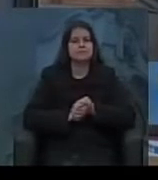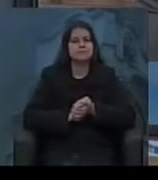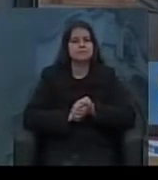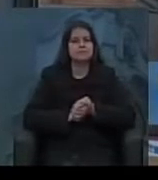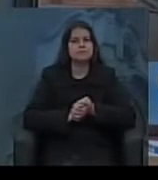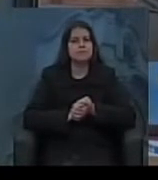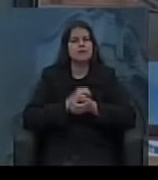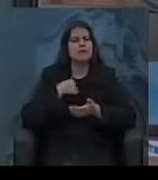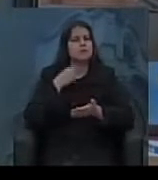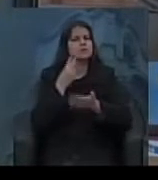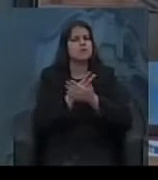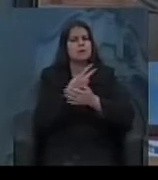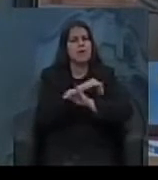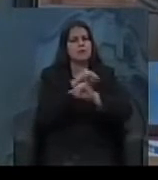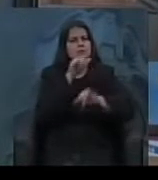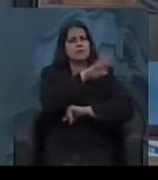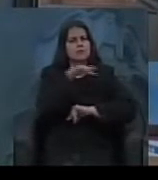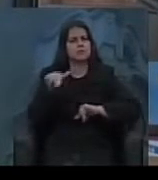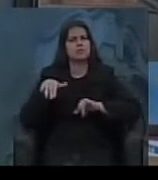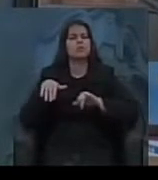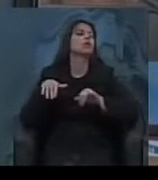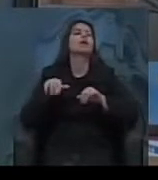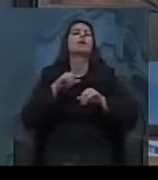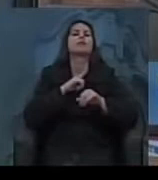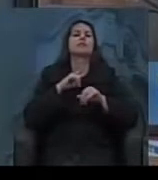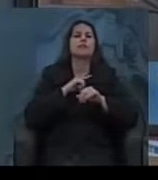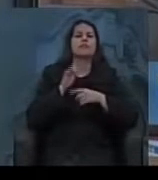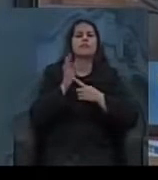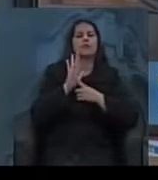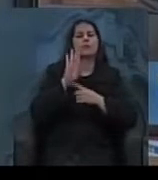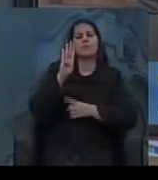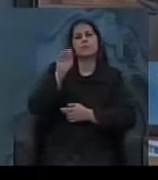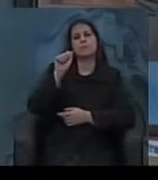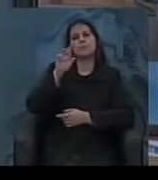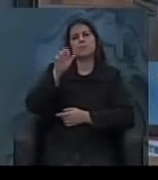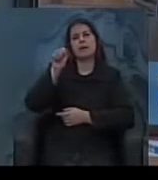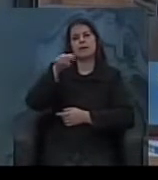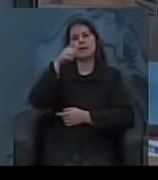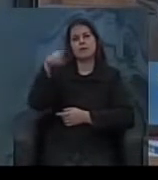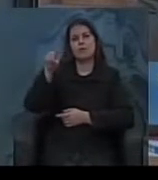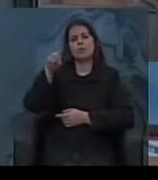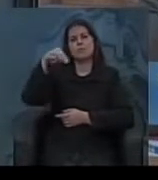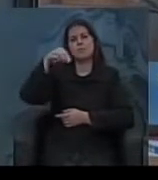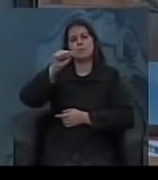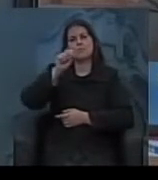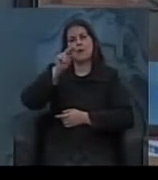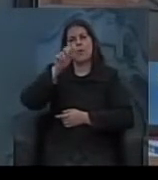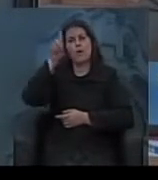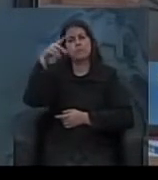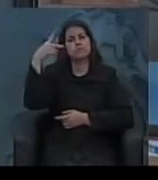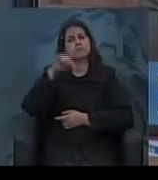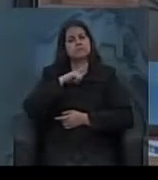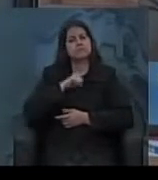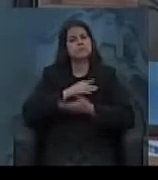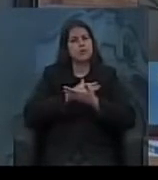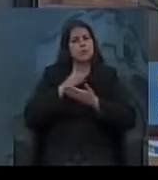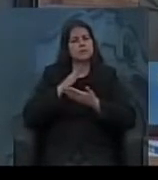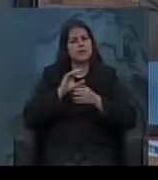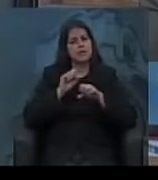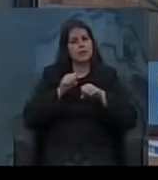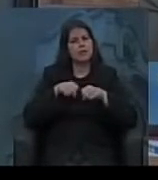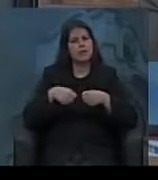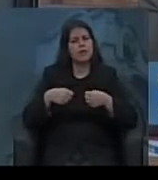eu sempre indico para os meus alunos um filme sobre o Barão de Mauá. O Mauá vai ser um visionário naquela época, que já defendia